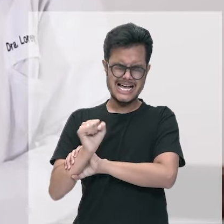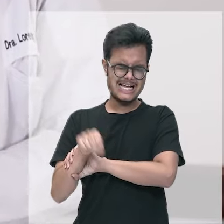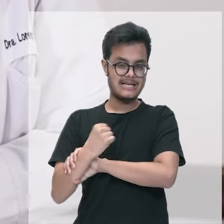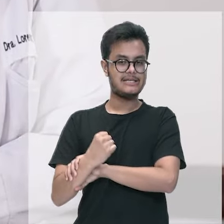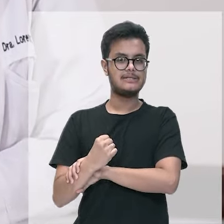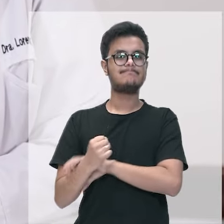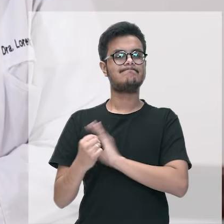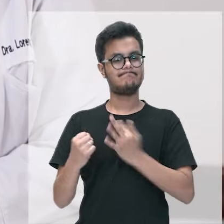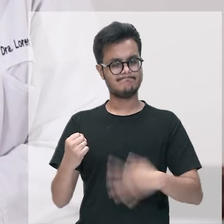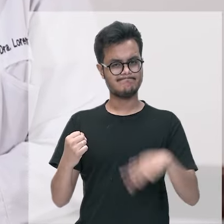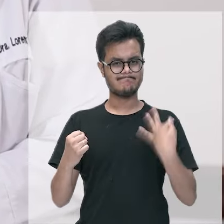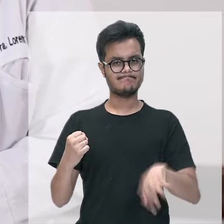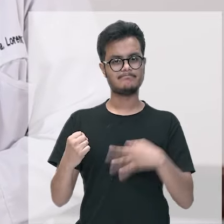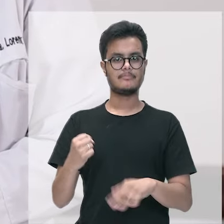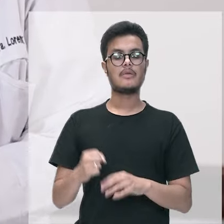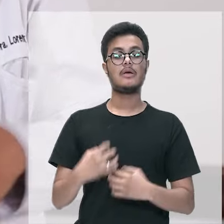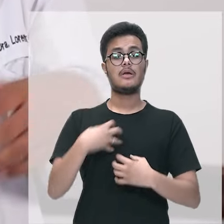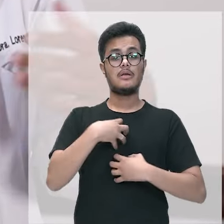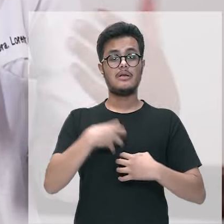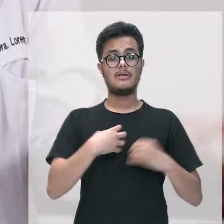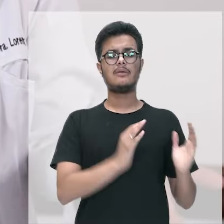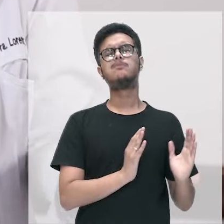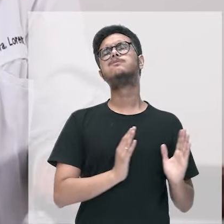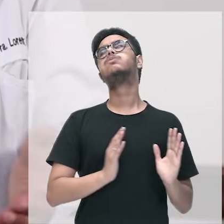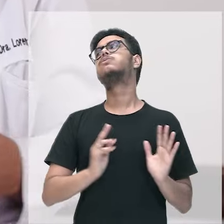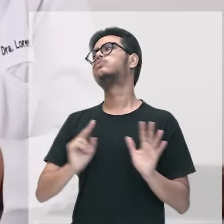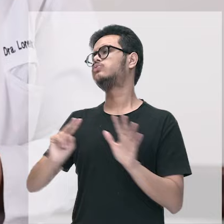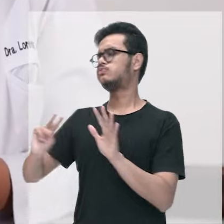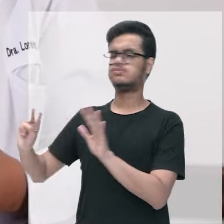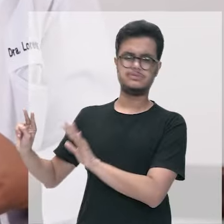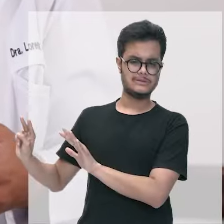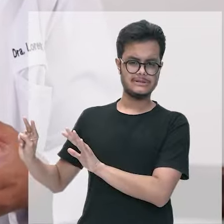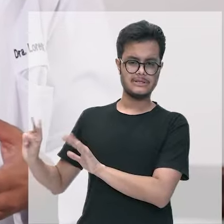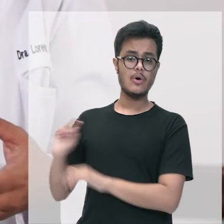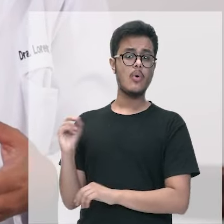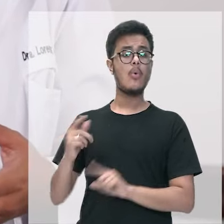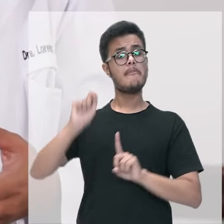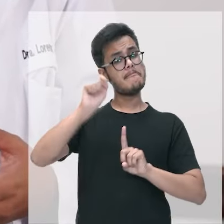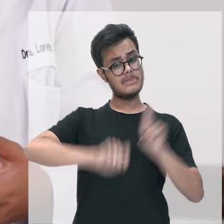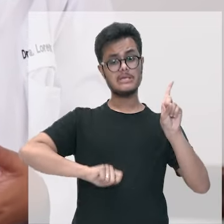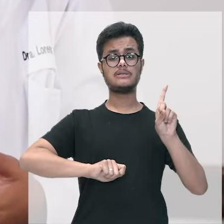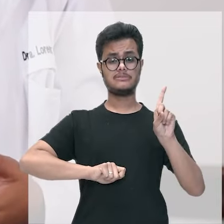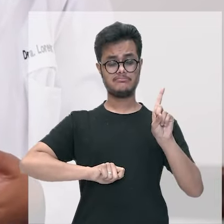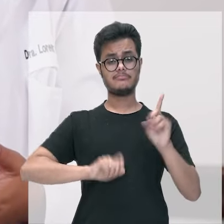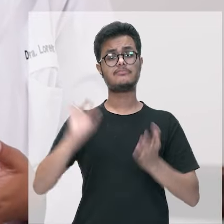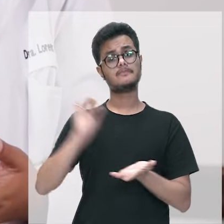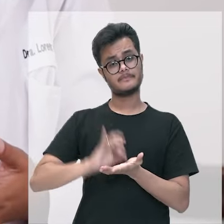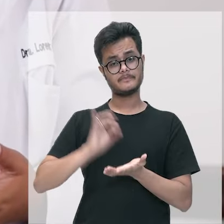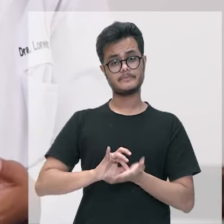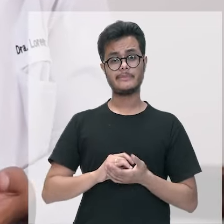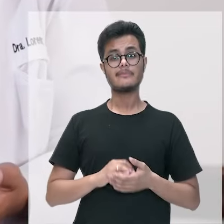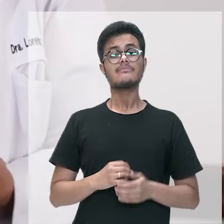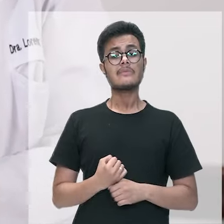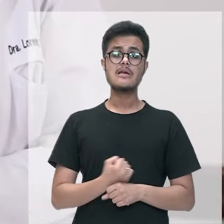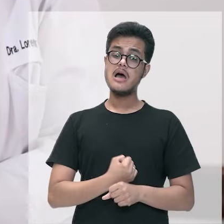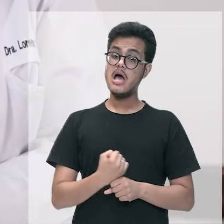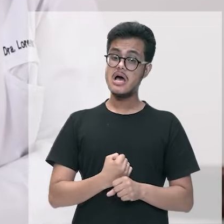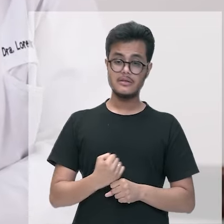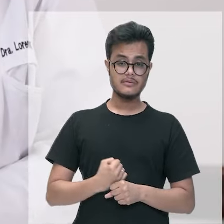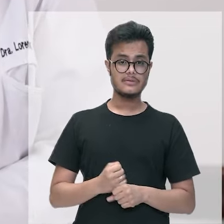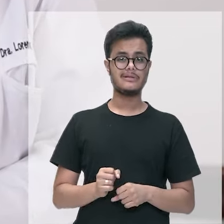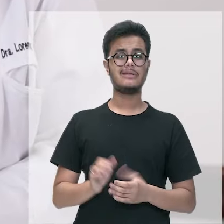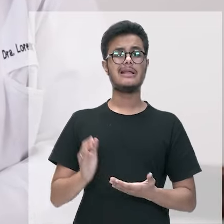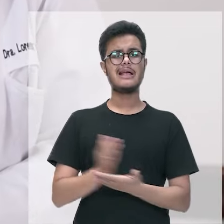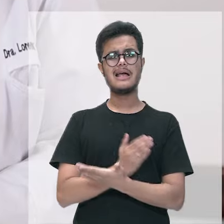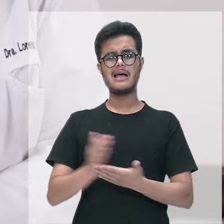seus sintomas podem durar semanas ou até mesmo meses às vezes até anos nós temos